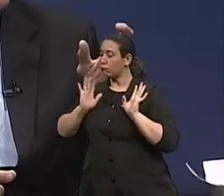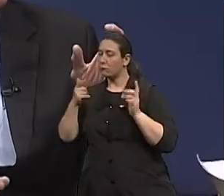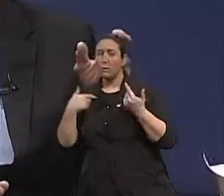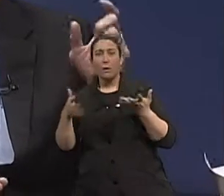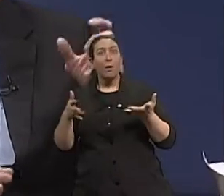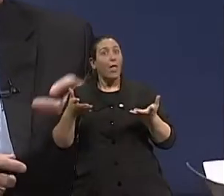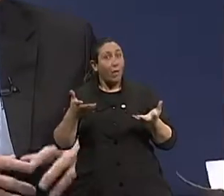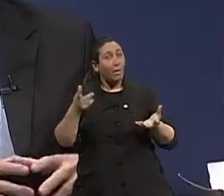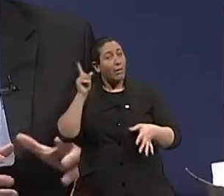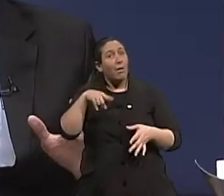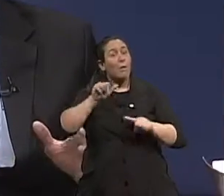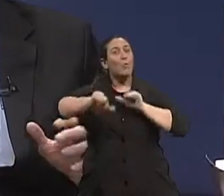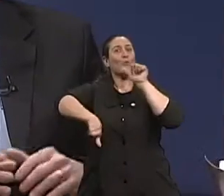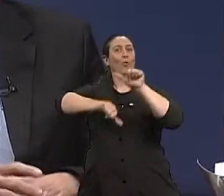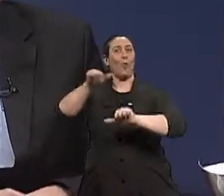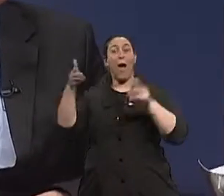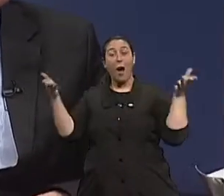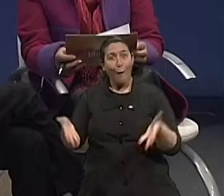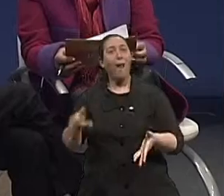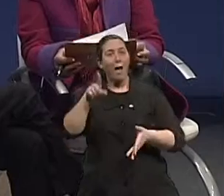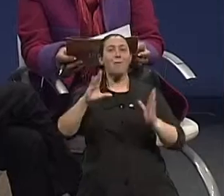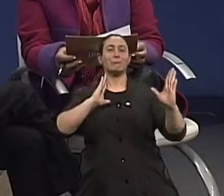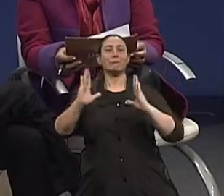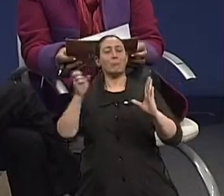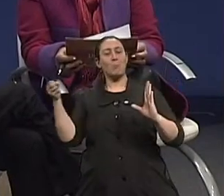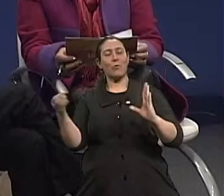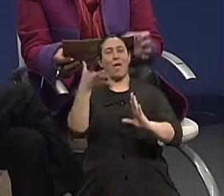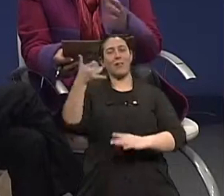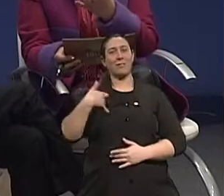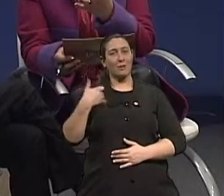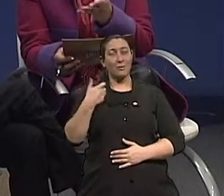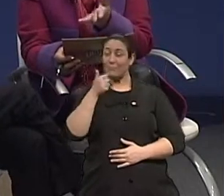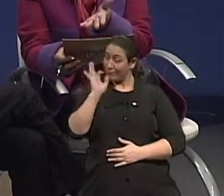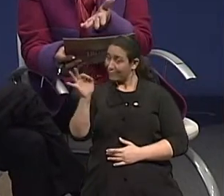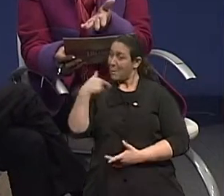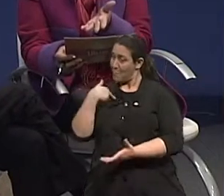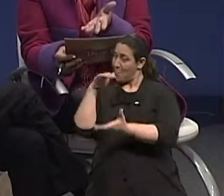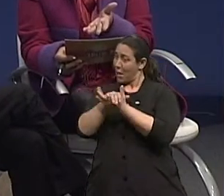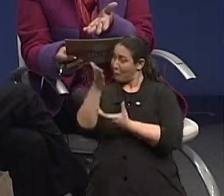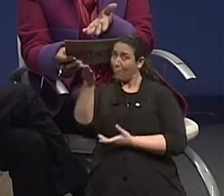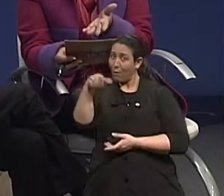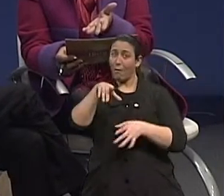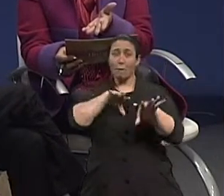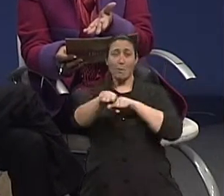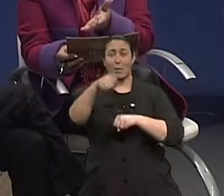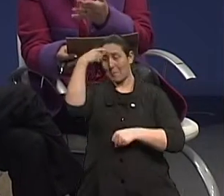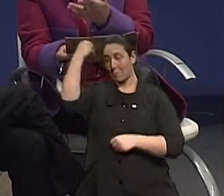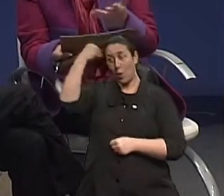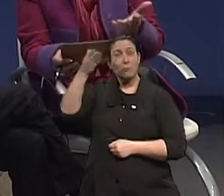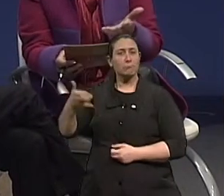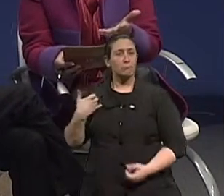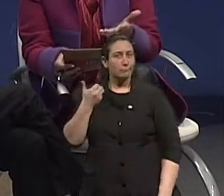essa é a grande diferença dessa moderna idade. Claro. Quero mandar um beijo para o meu marido, Arines, que está se formando em psicologia agora. Parabéns dele.